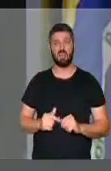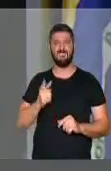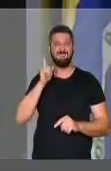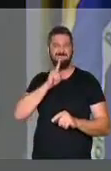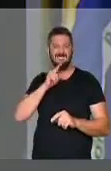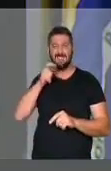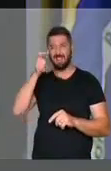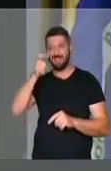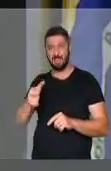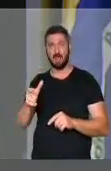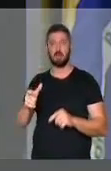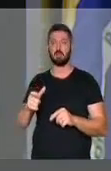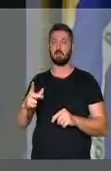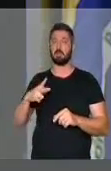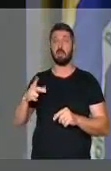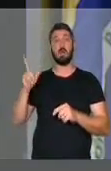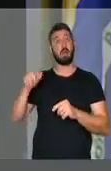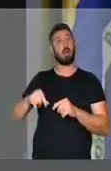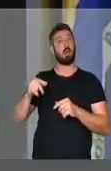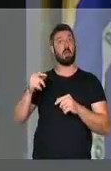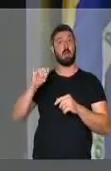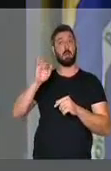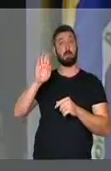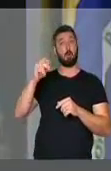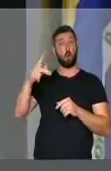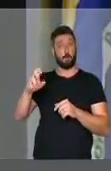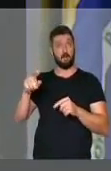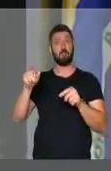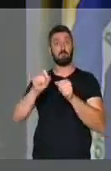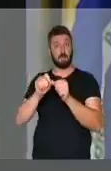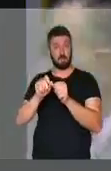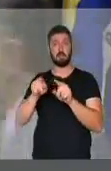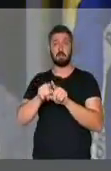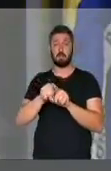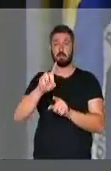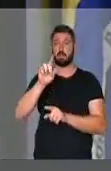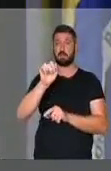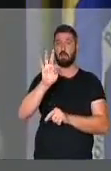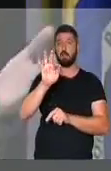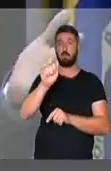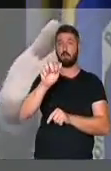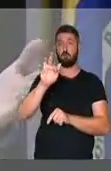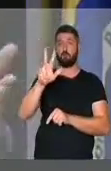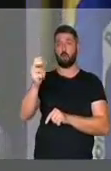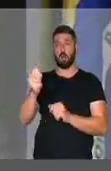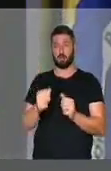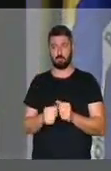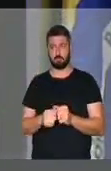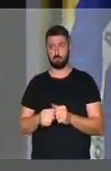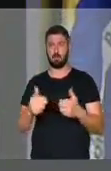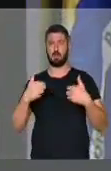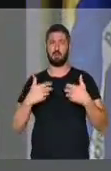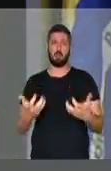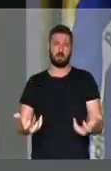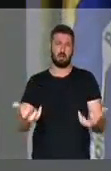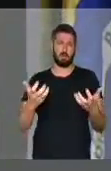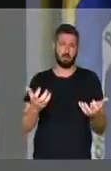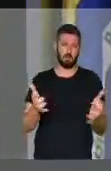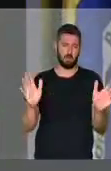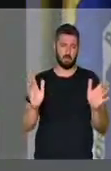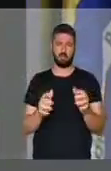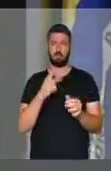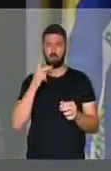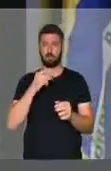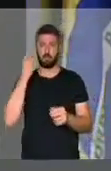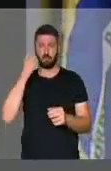intencionadas. É isso que é o Ibope e também o Datafolha. E eu gostaria de dizer, eu vi aqui